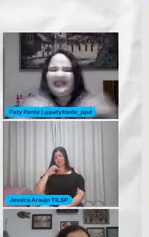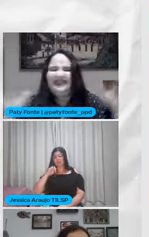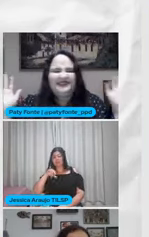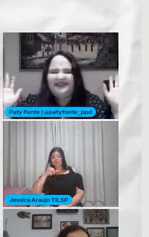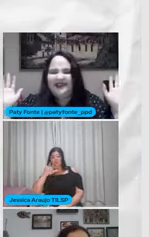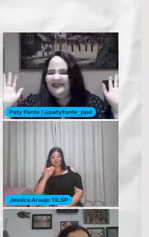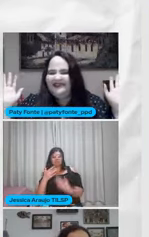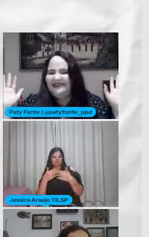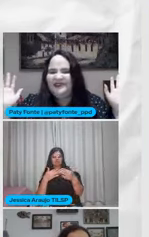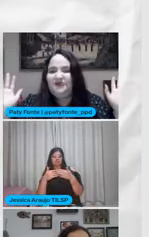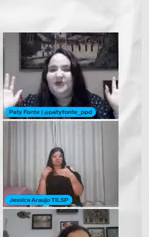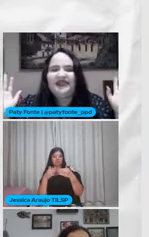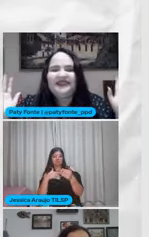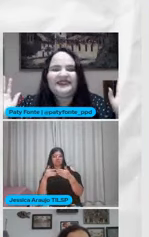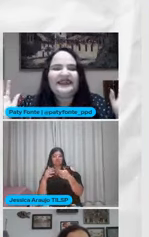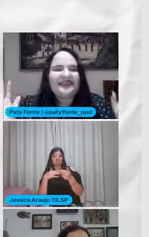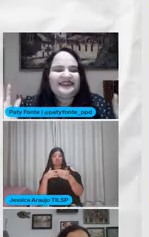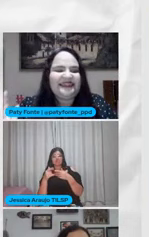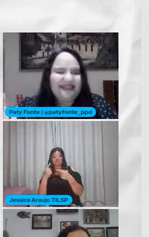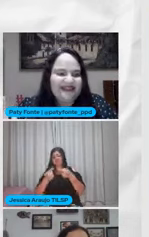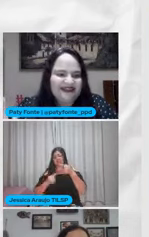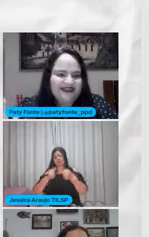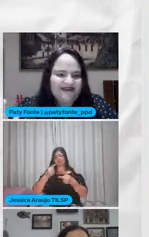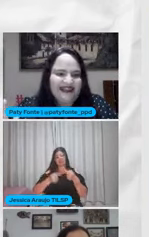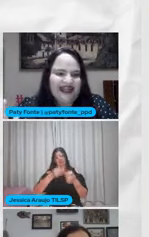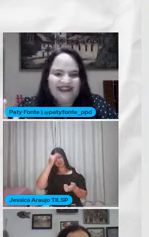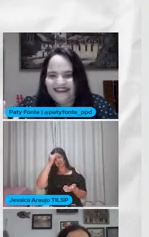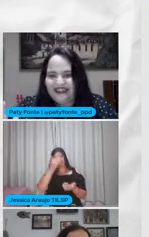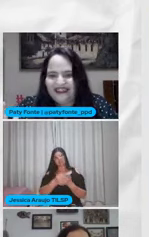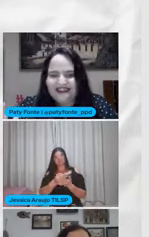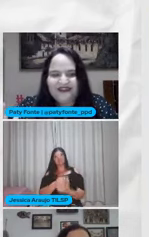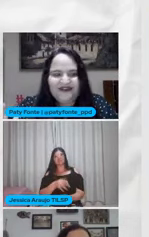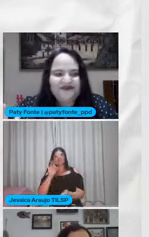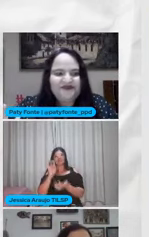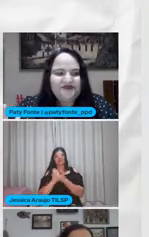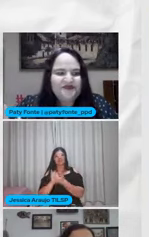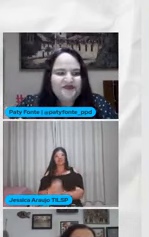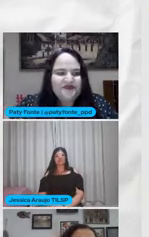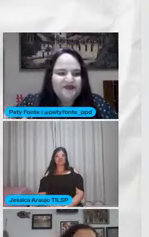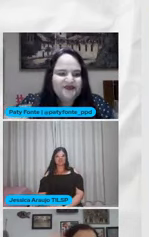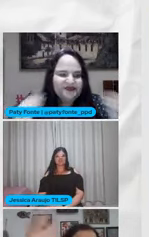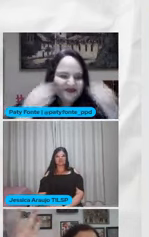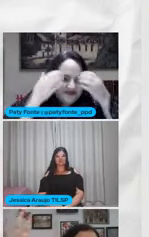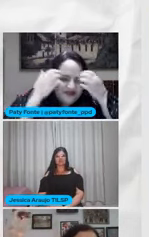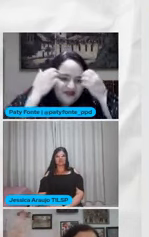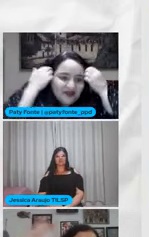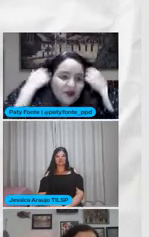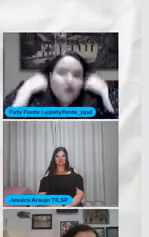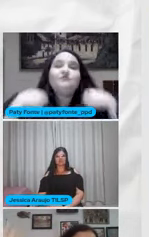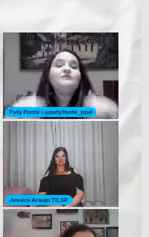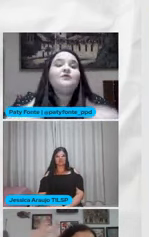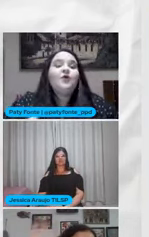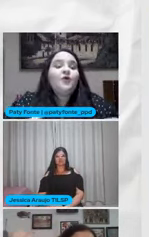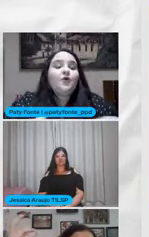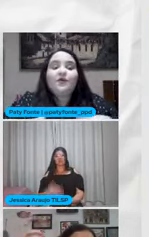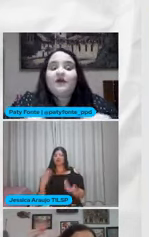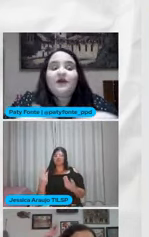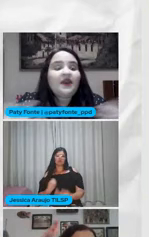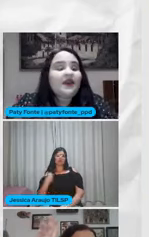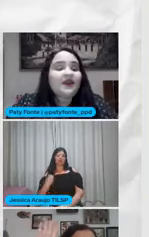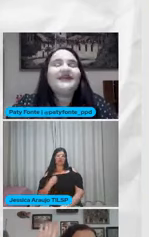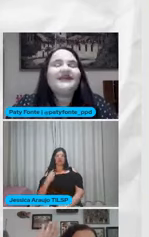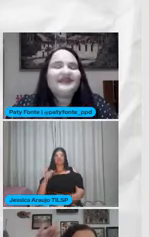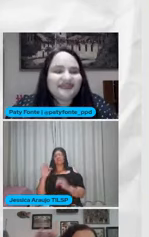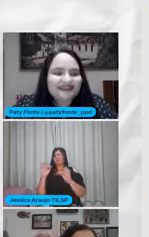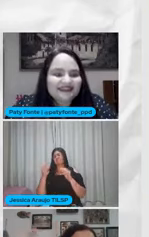Independente De política Acredita nisso Não é verdade gente? Como seres Como seres Que estão aqui Vivendo desse planeta